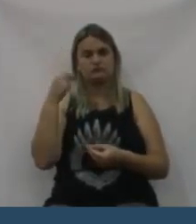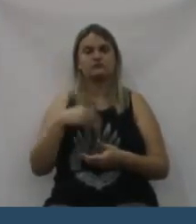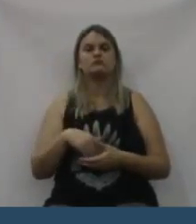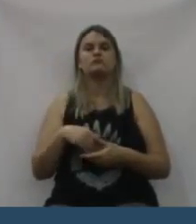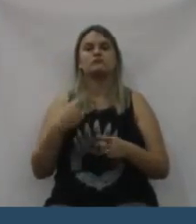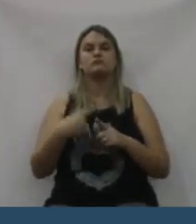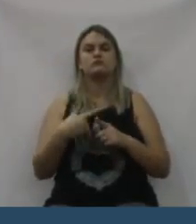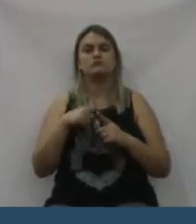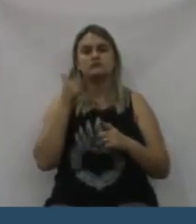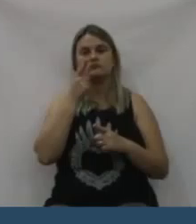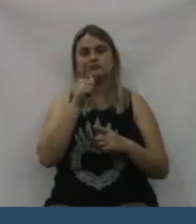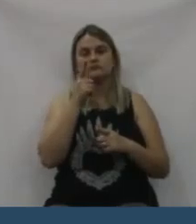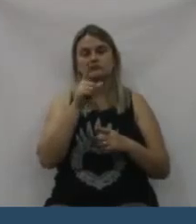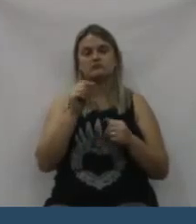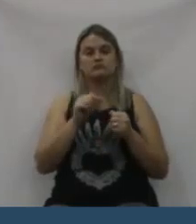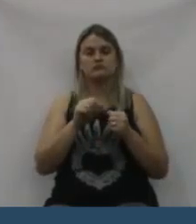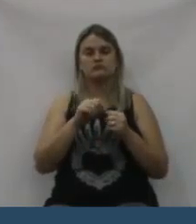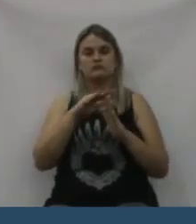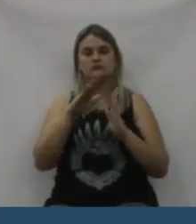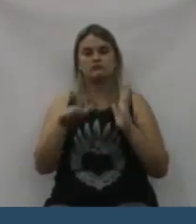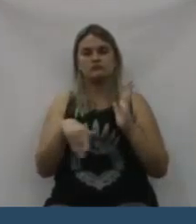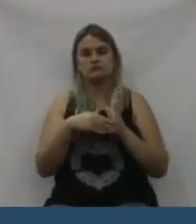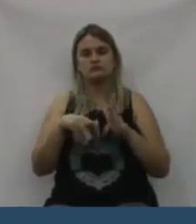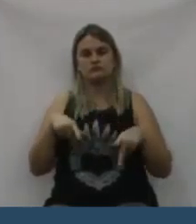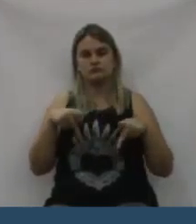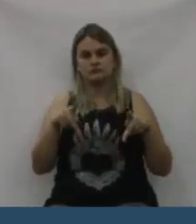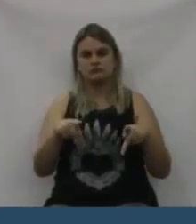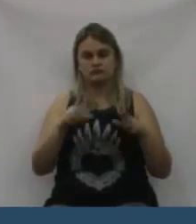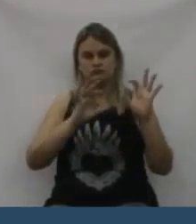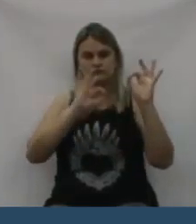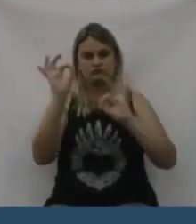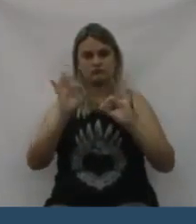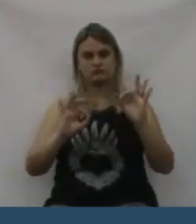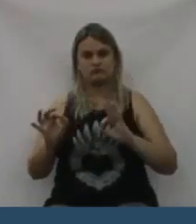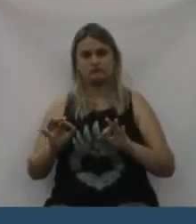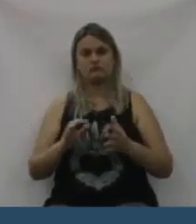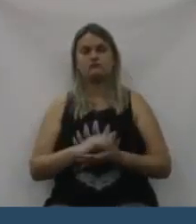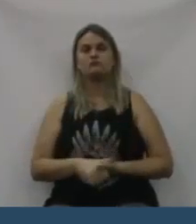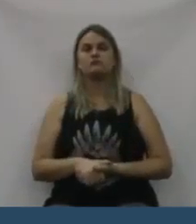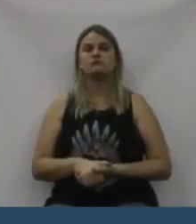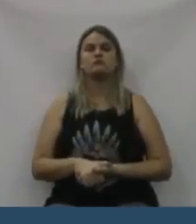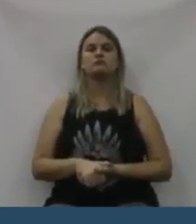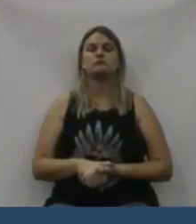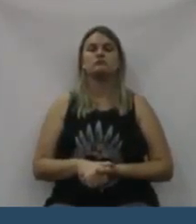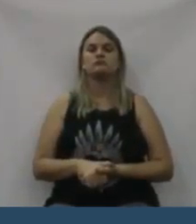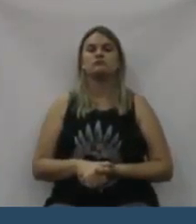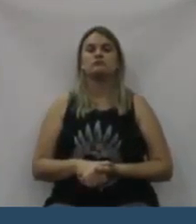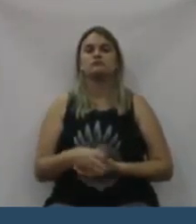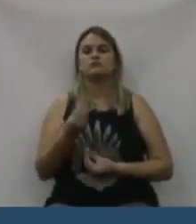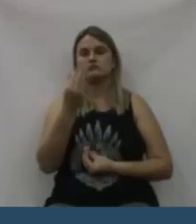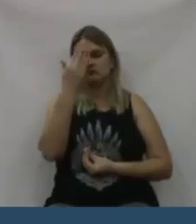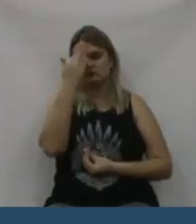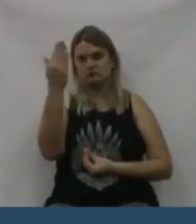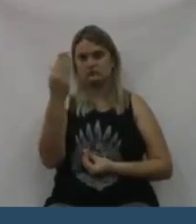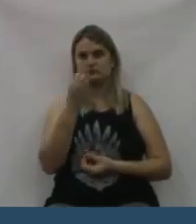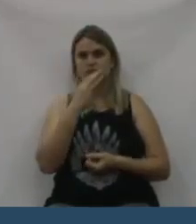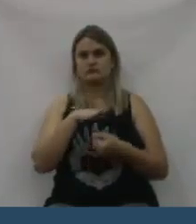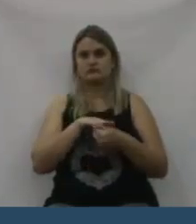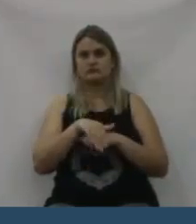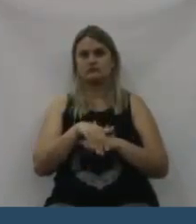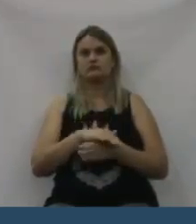foi de poucos dias do último requerimento, já era uma reivindicação antiga, mas que realmente atendeu. Atendeu pelas